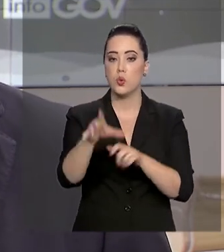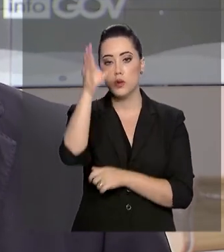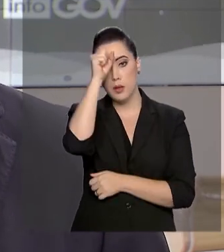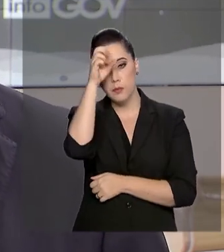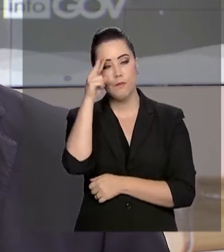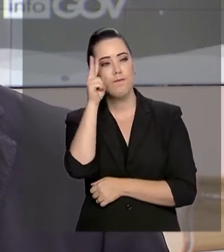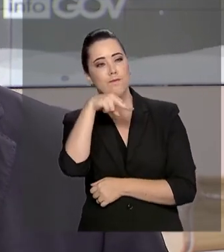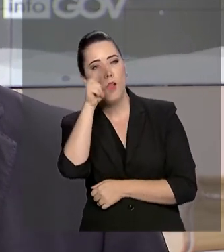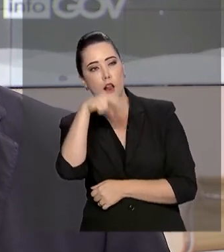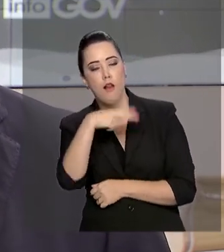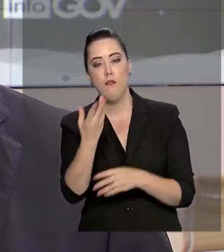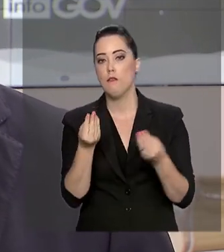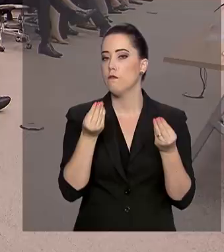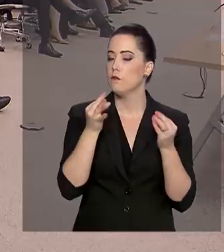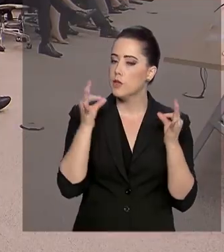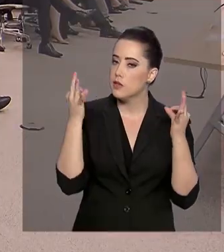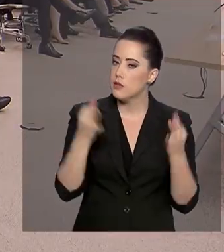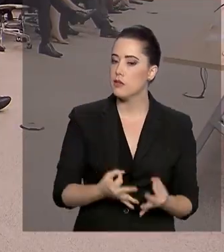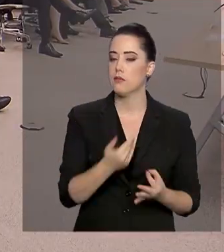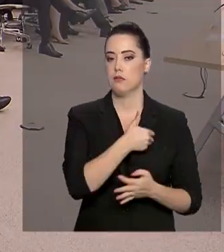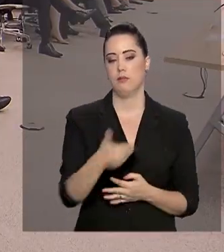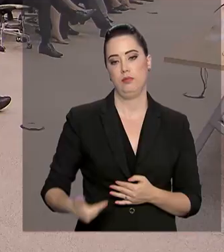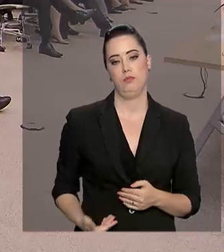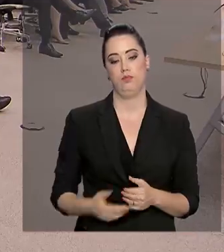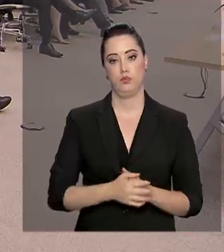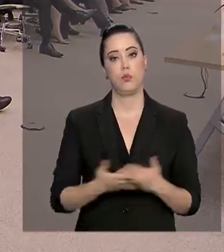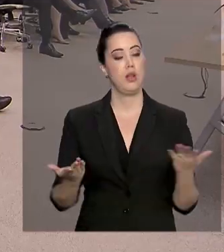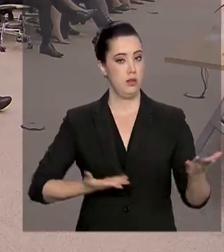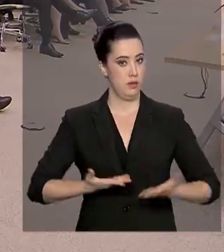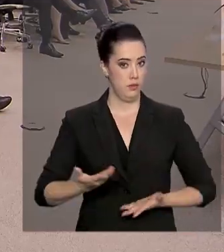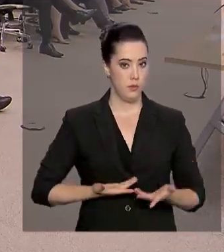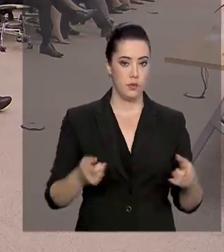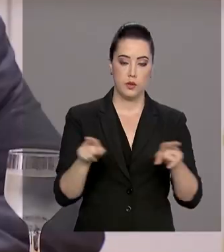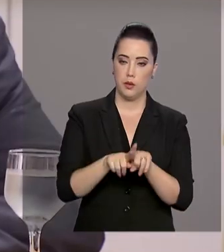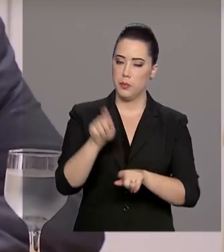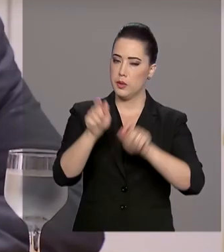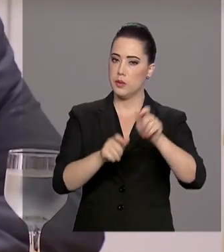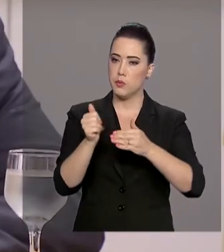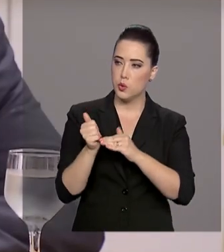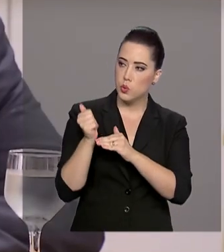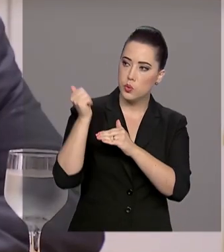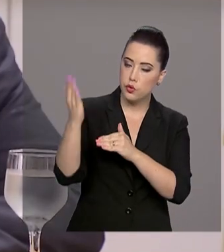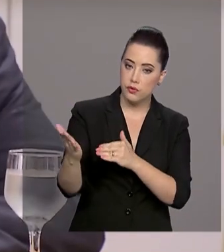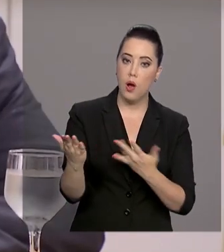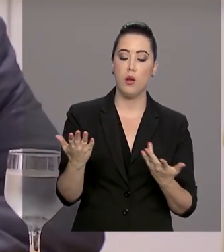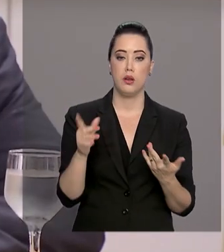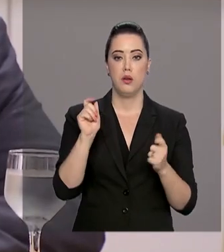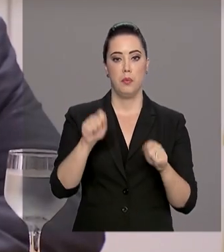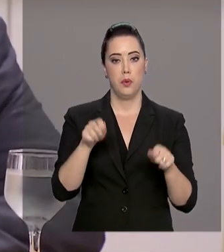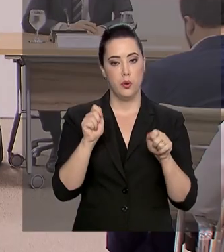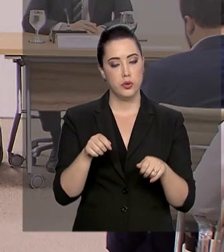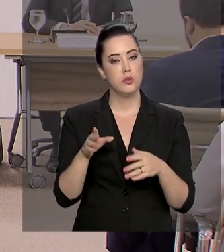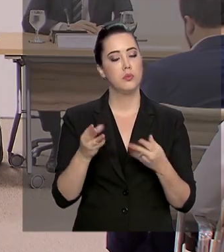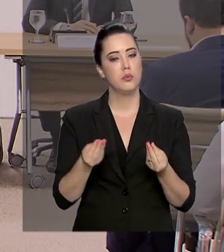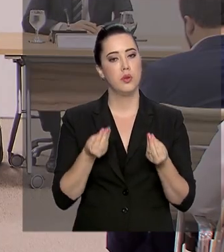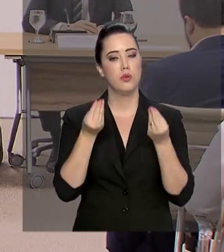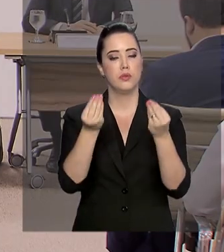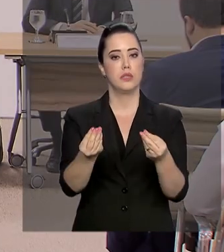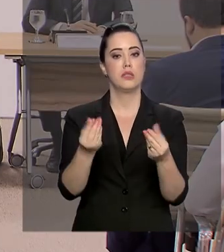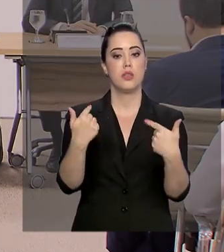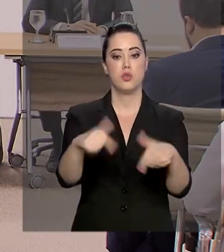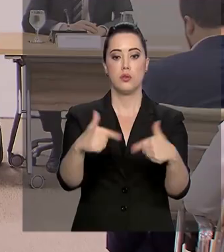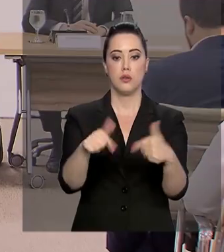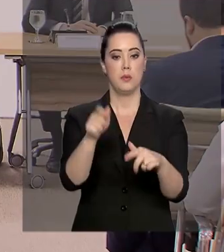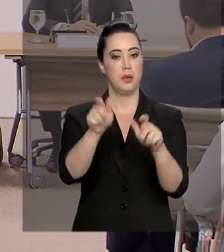o Estado, a lerem o governo brasileiro. Além de servir o público externo, o InfoGov vai ser um instrumento de trabalho